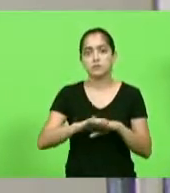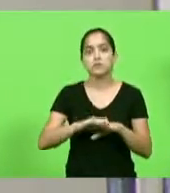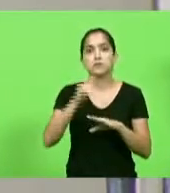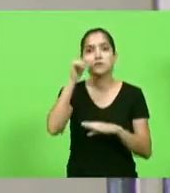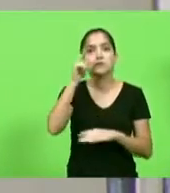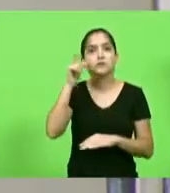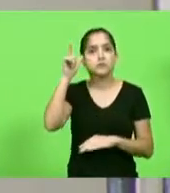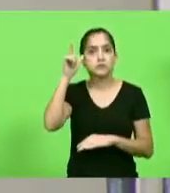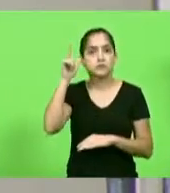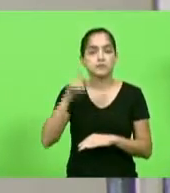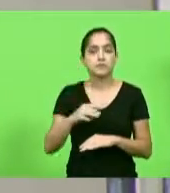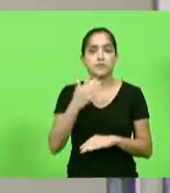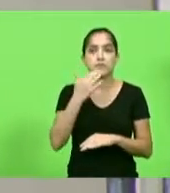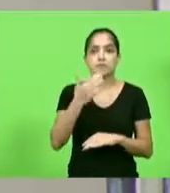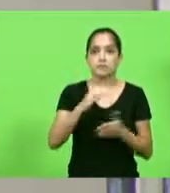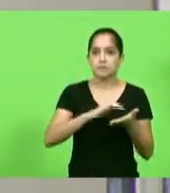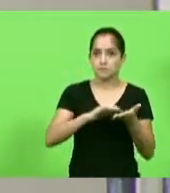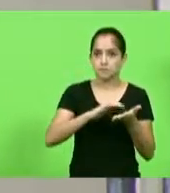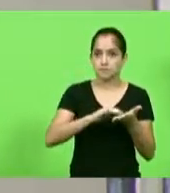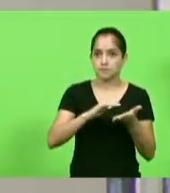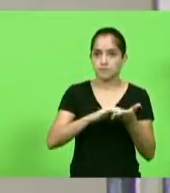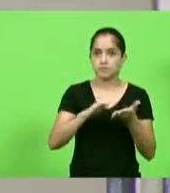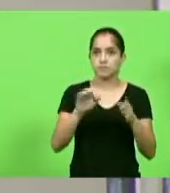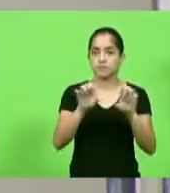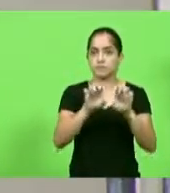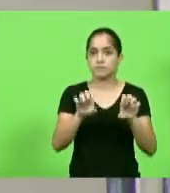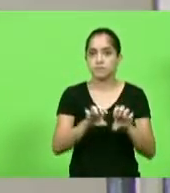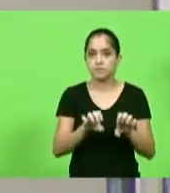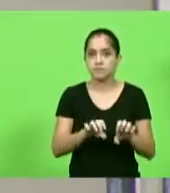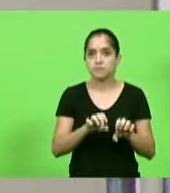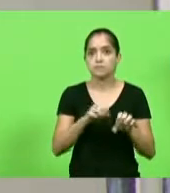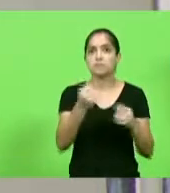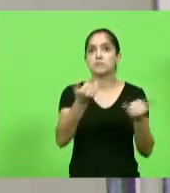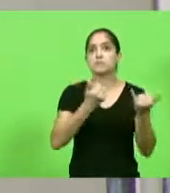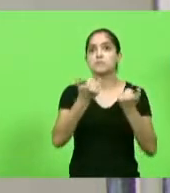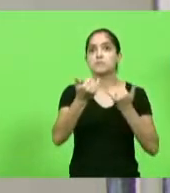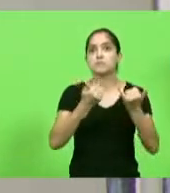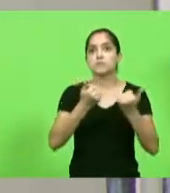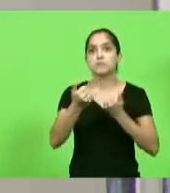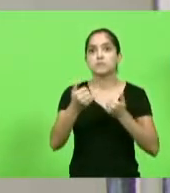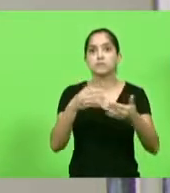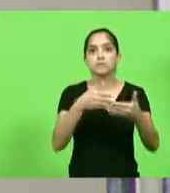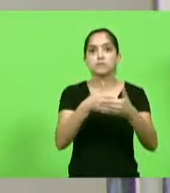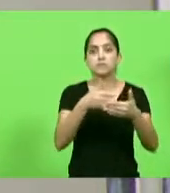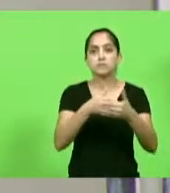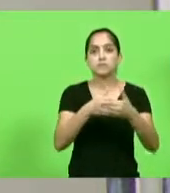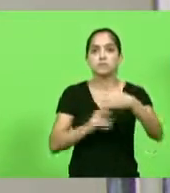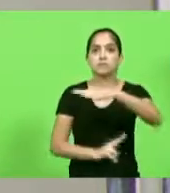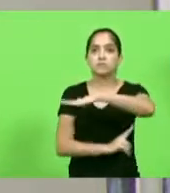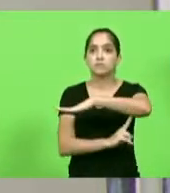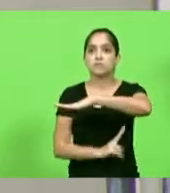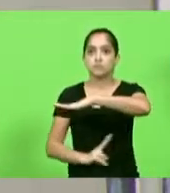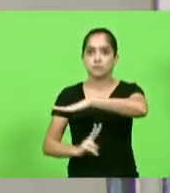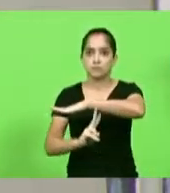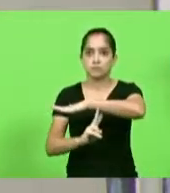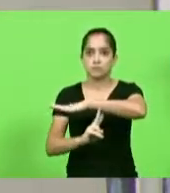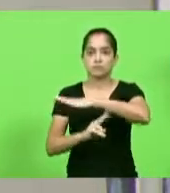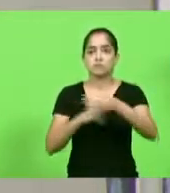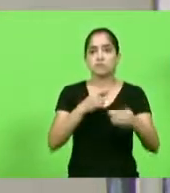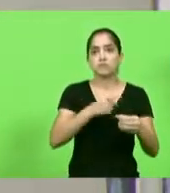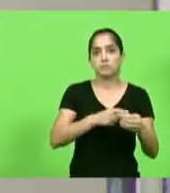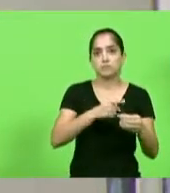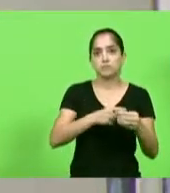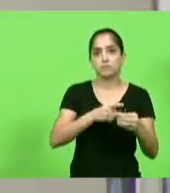Lércio Schuster, solicitando ao secretário da Infraestrutura, informações acerca do motivo da interdição da Ponte Pênsio, divisa dos